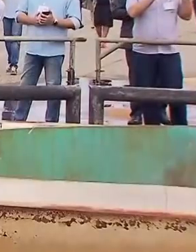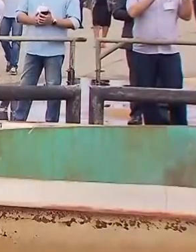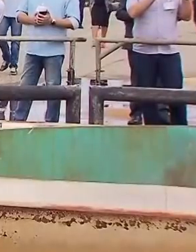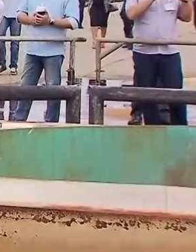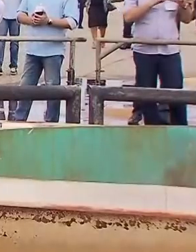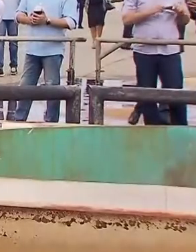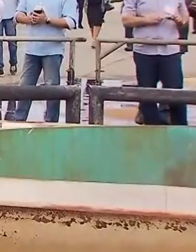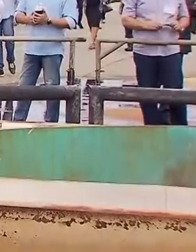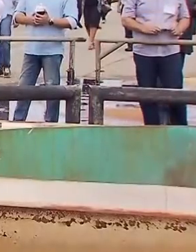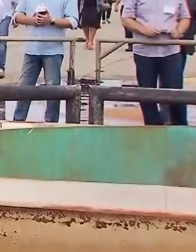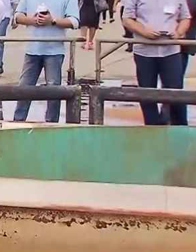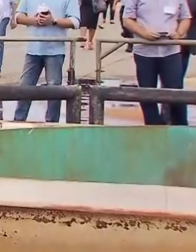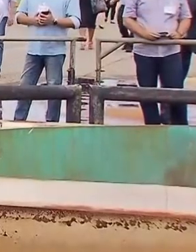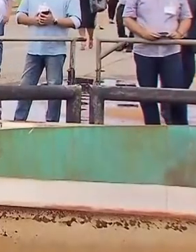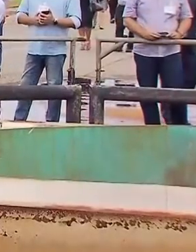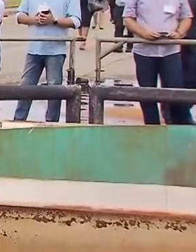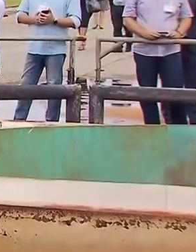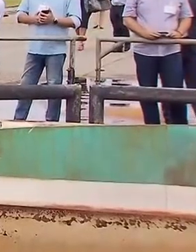Transcrição Legendas Quintena